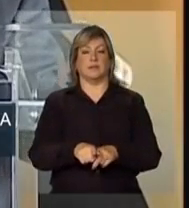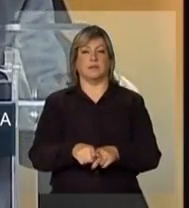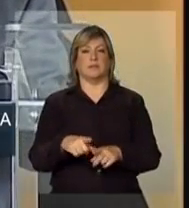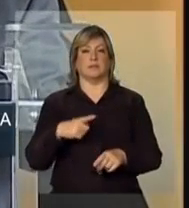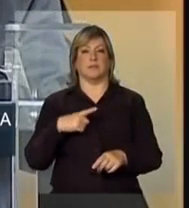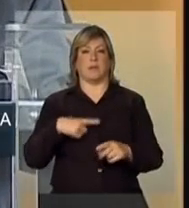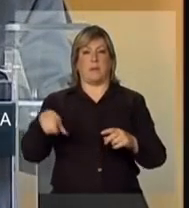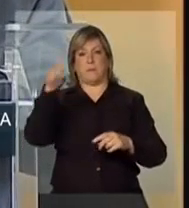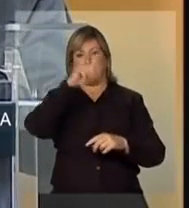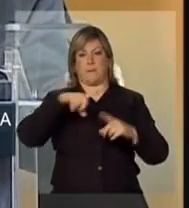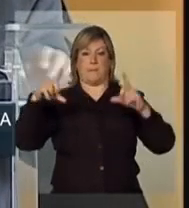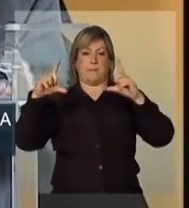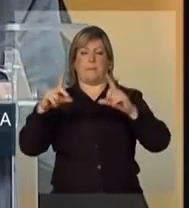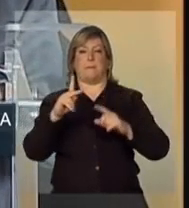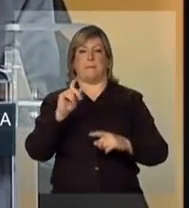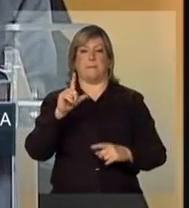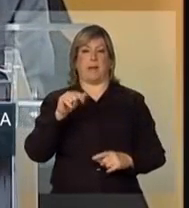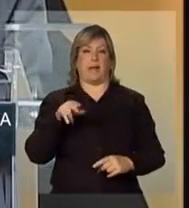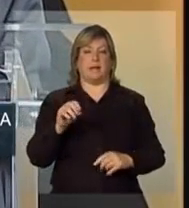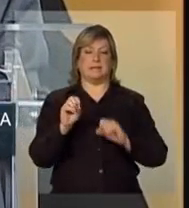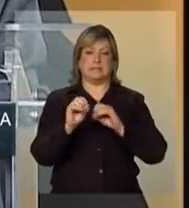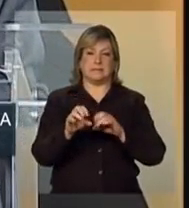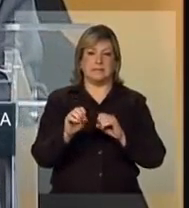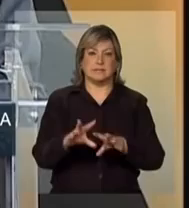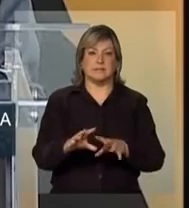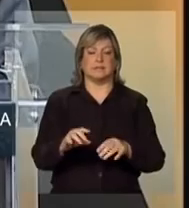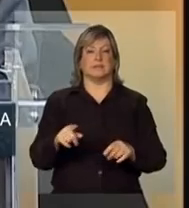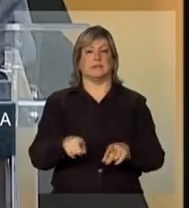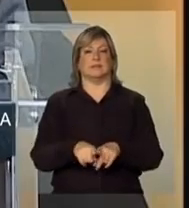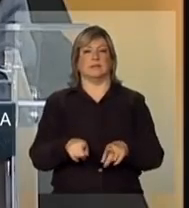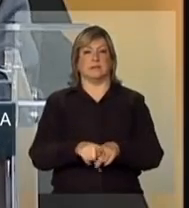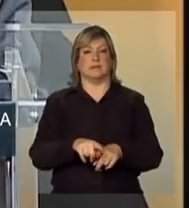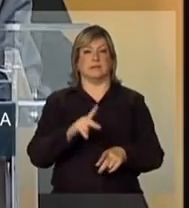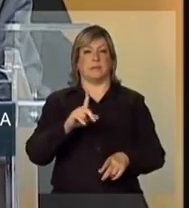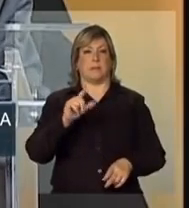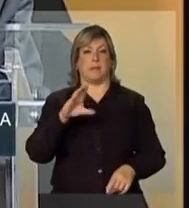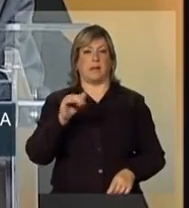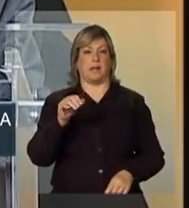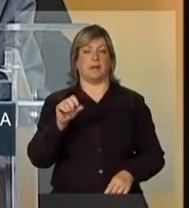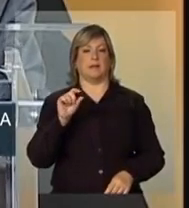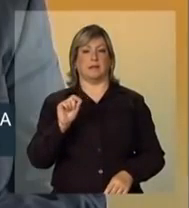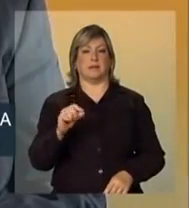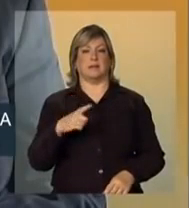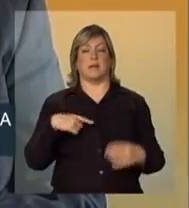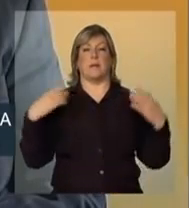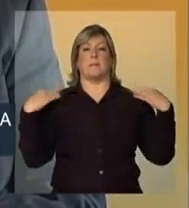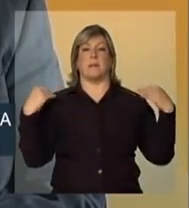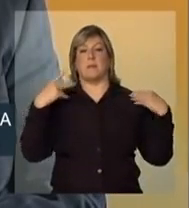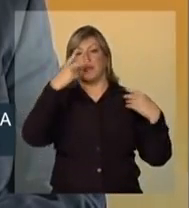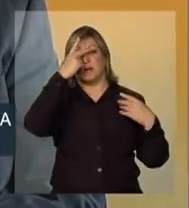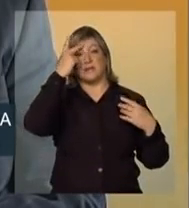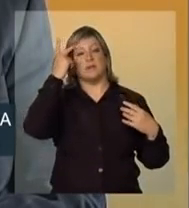educativas e também placas de sinalização turística.